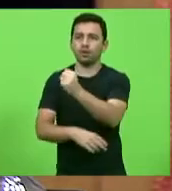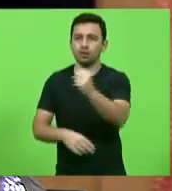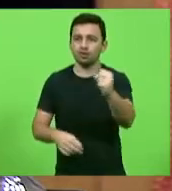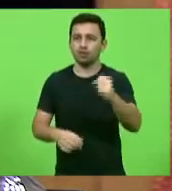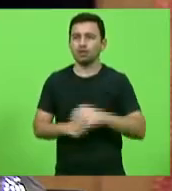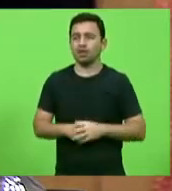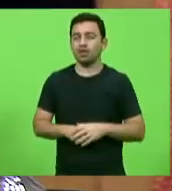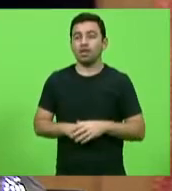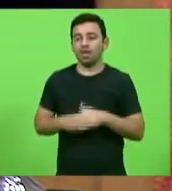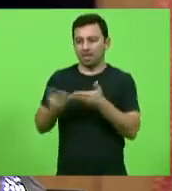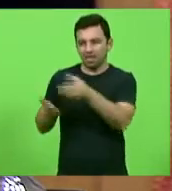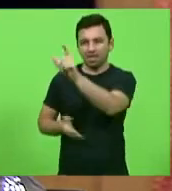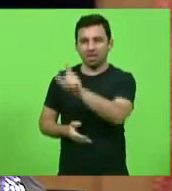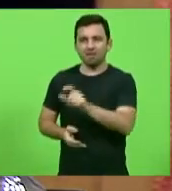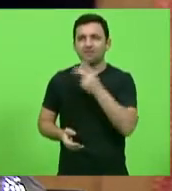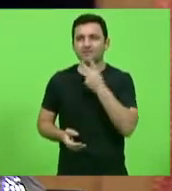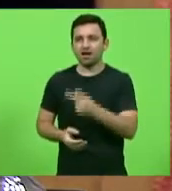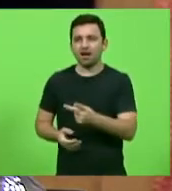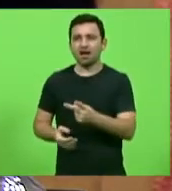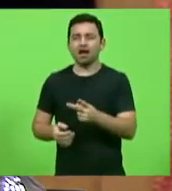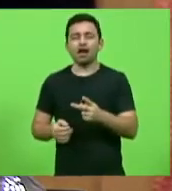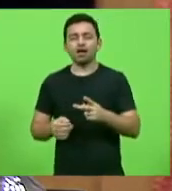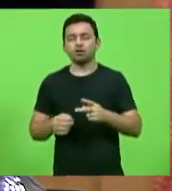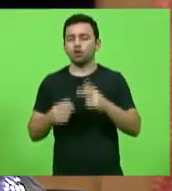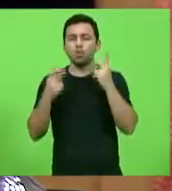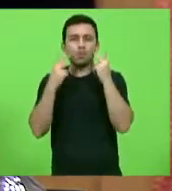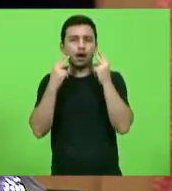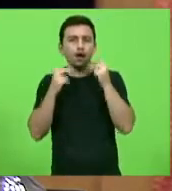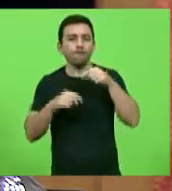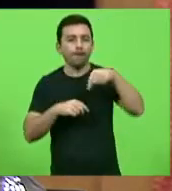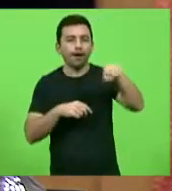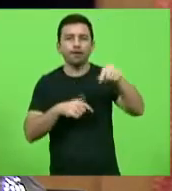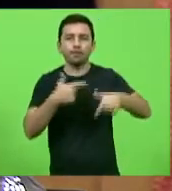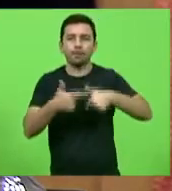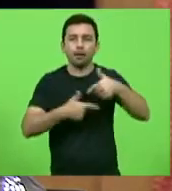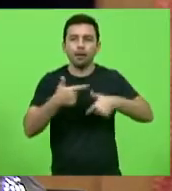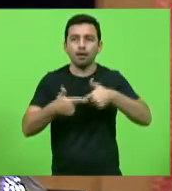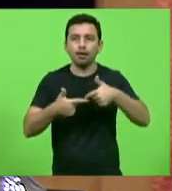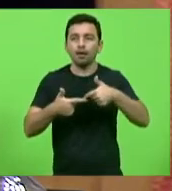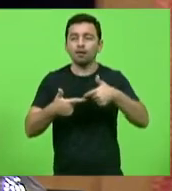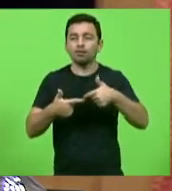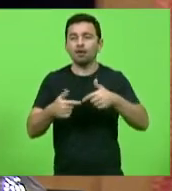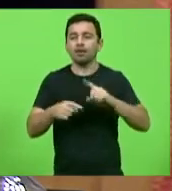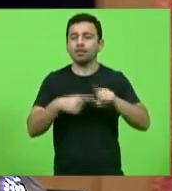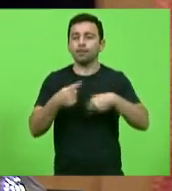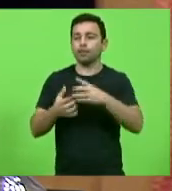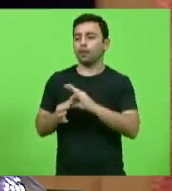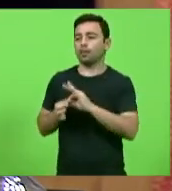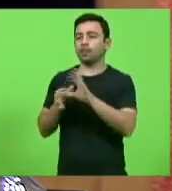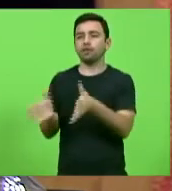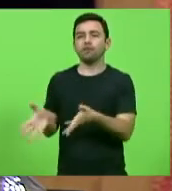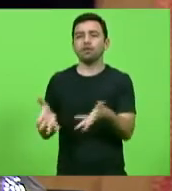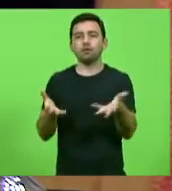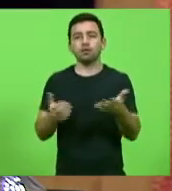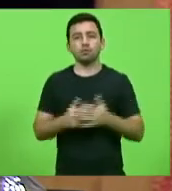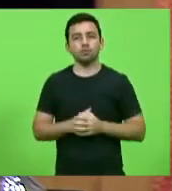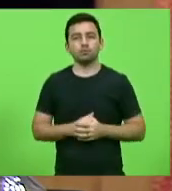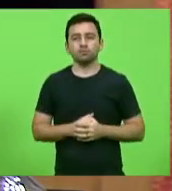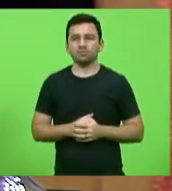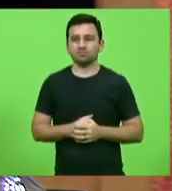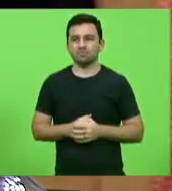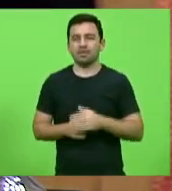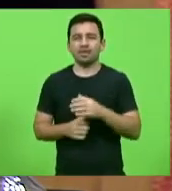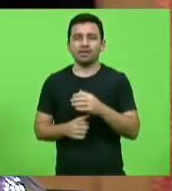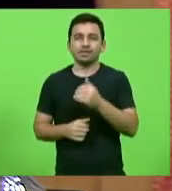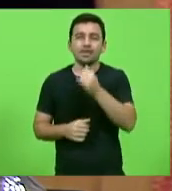assumir o compromisso de se apresentar, de arrumar emprego e é liberado. Então, temos que mudar esse faz de